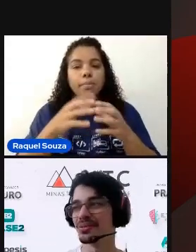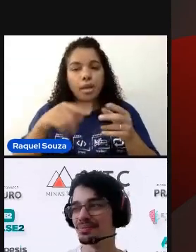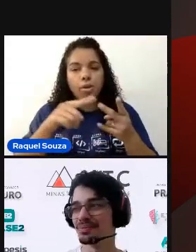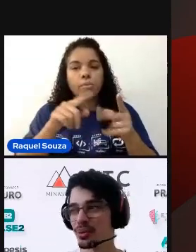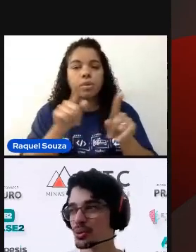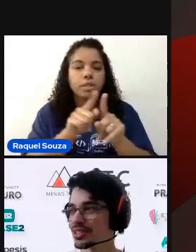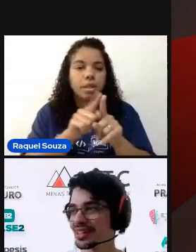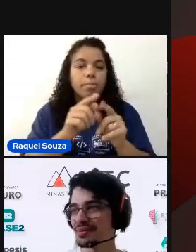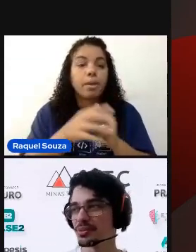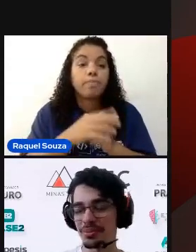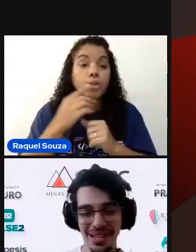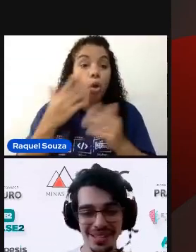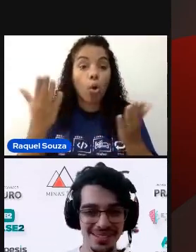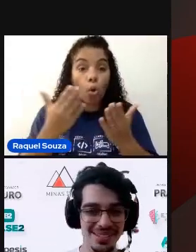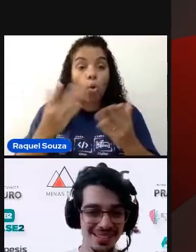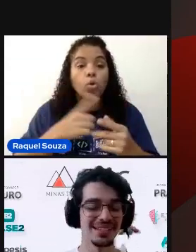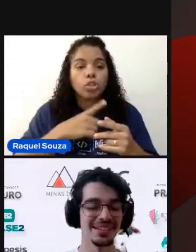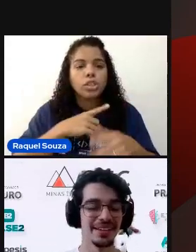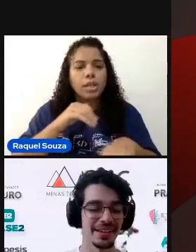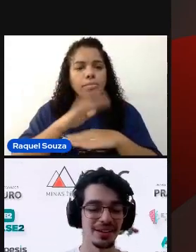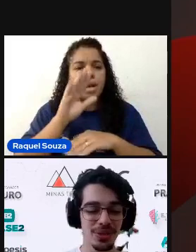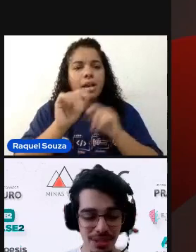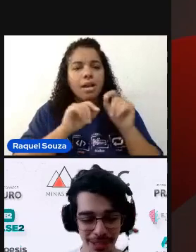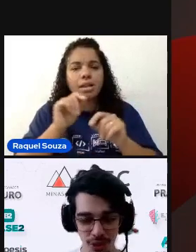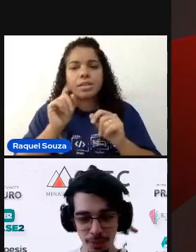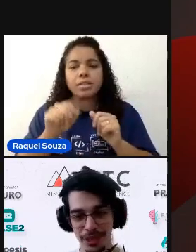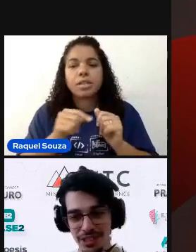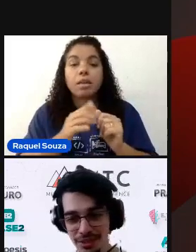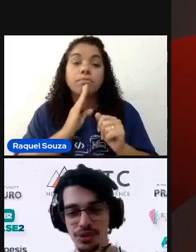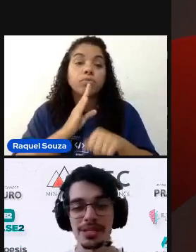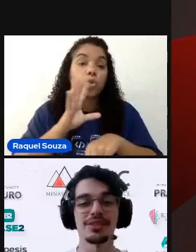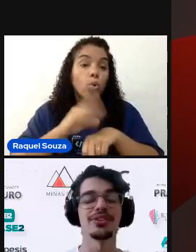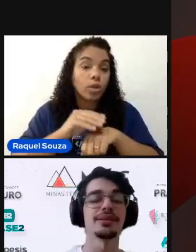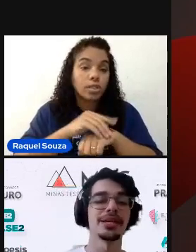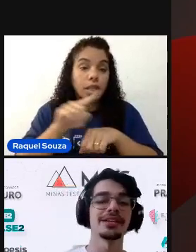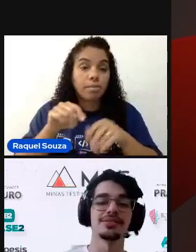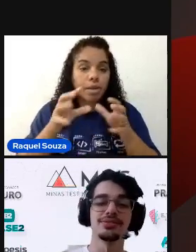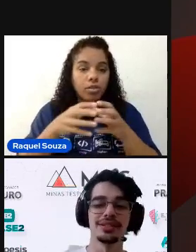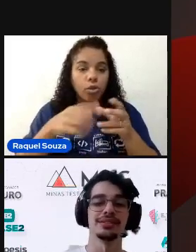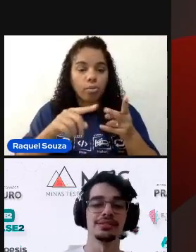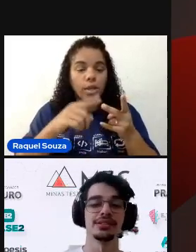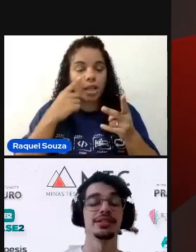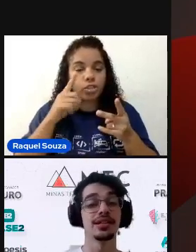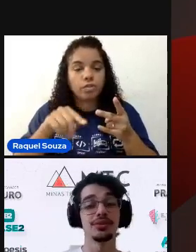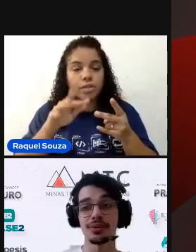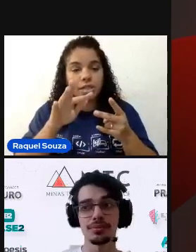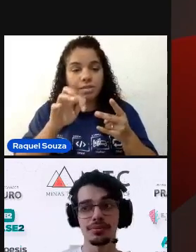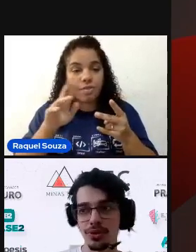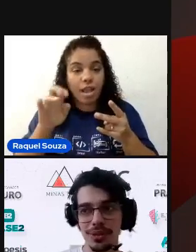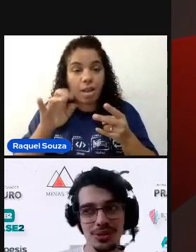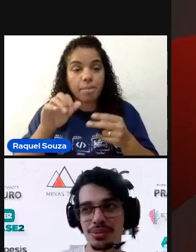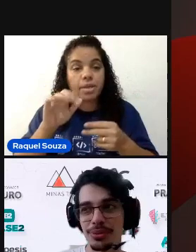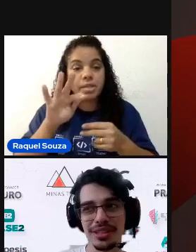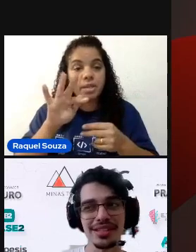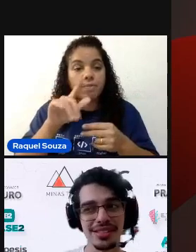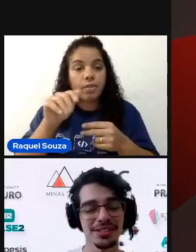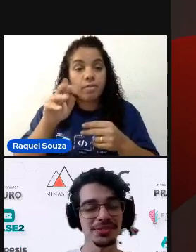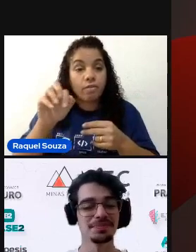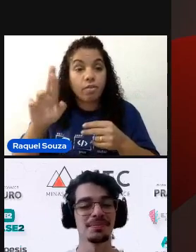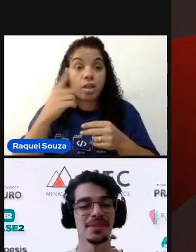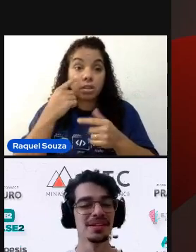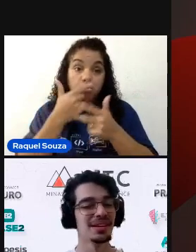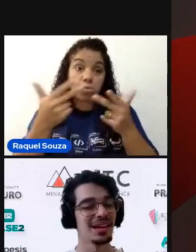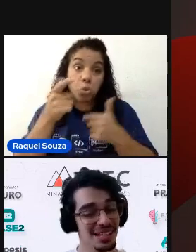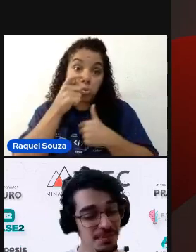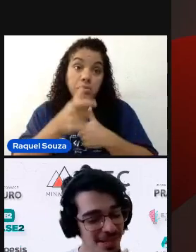Então, hoje tem muito mais conhecimento corporativo sobre essa ferramenta. Flutter. Então, uma coisa muito interessante.